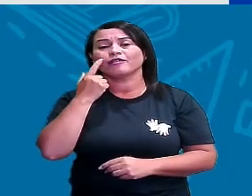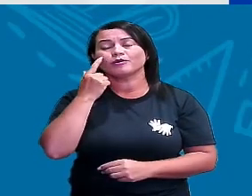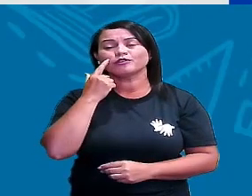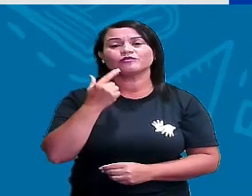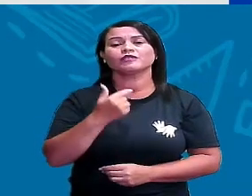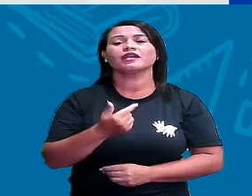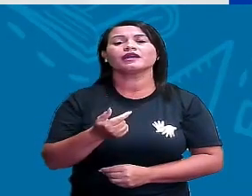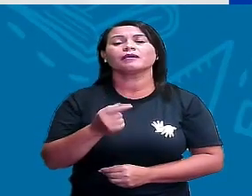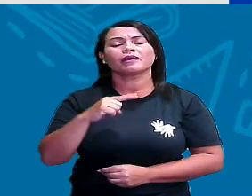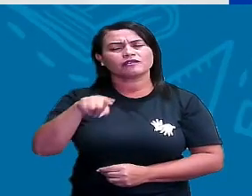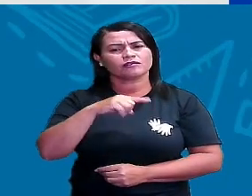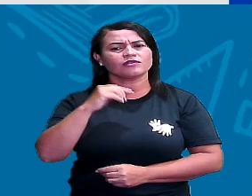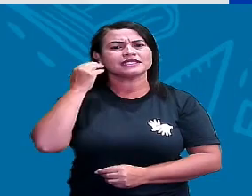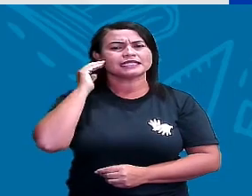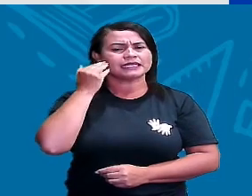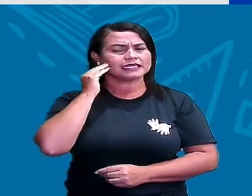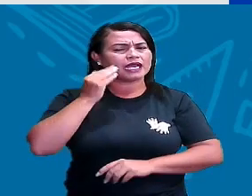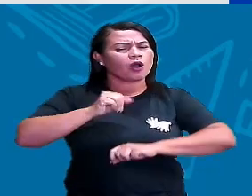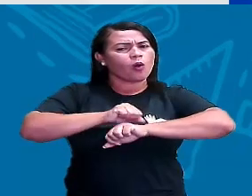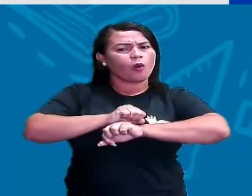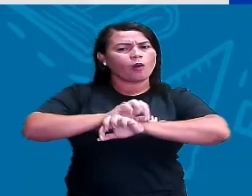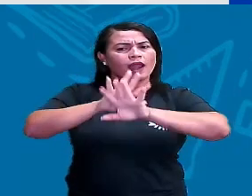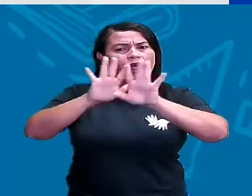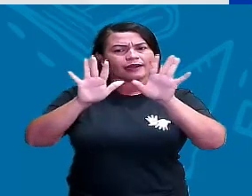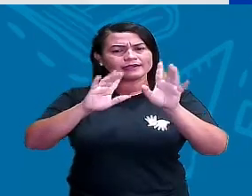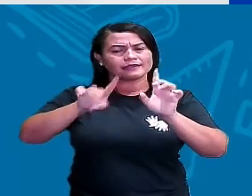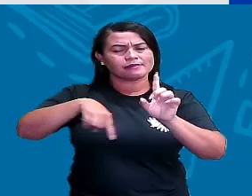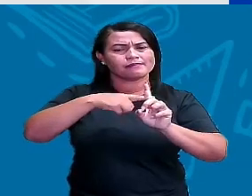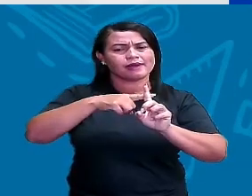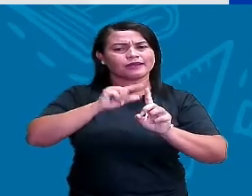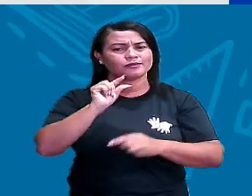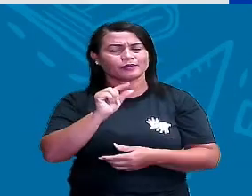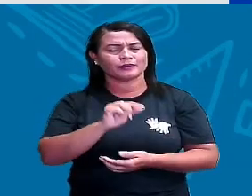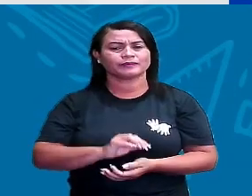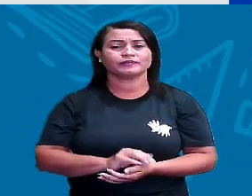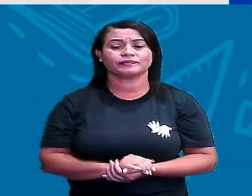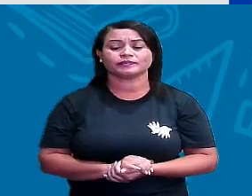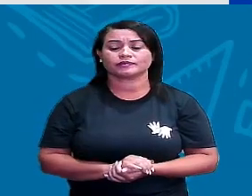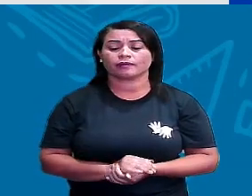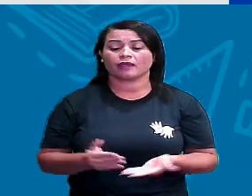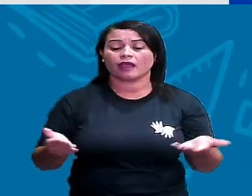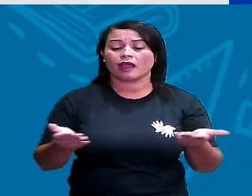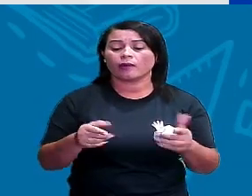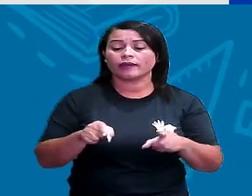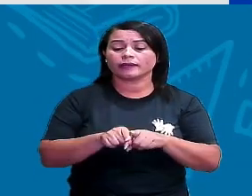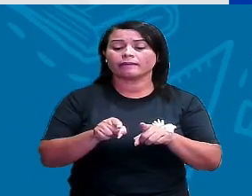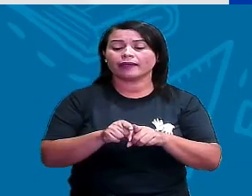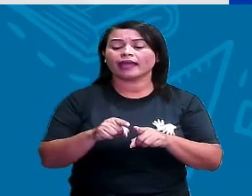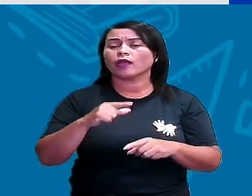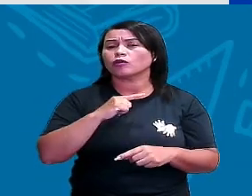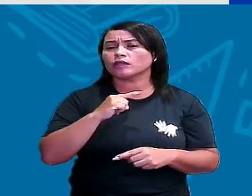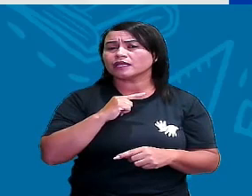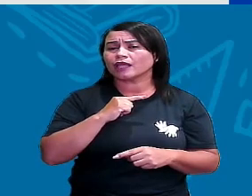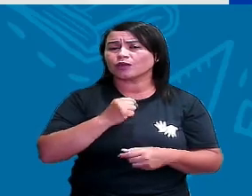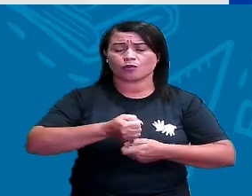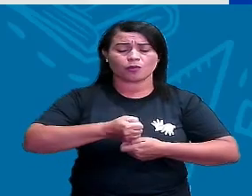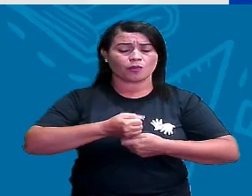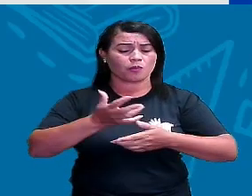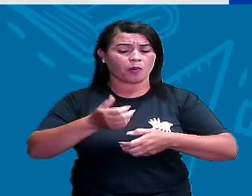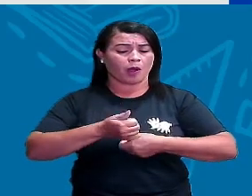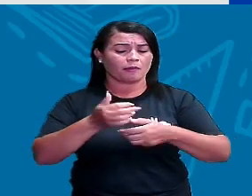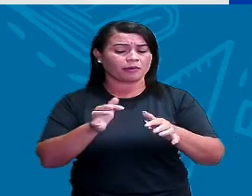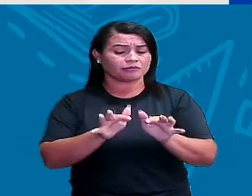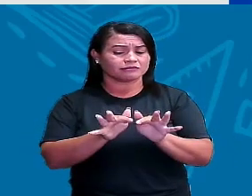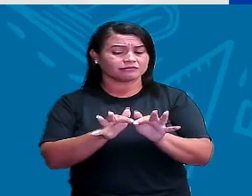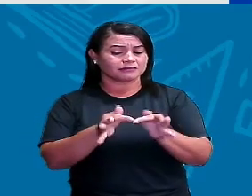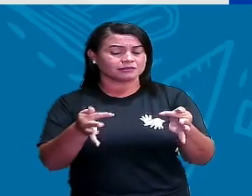vamos seguir para que vocês possam entender um pouco mais. Eu trago para vocês aqui um pequeno poeminha para que